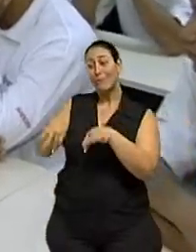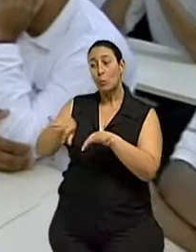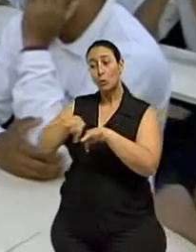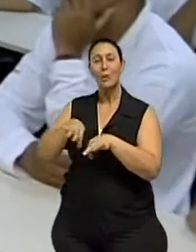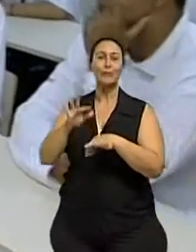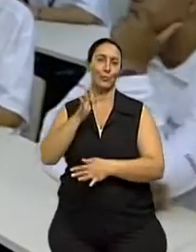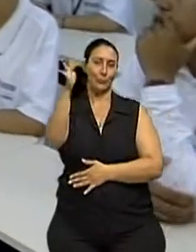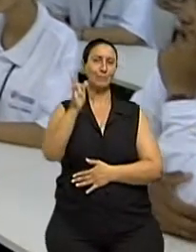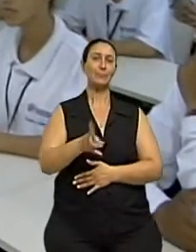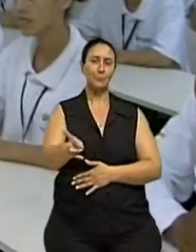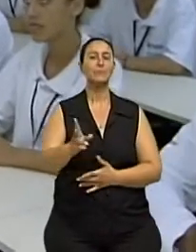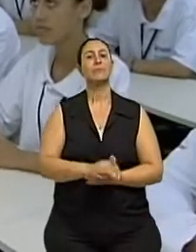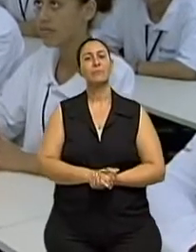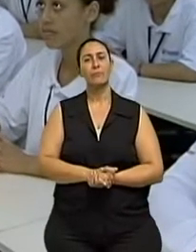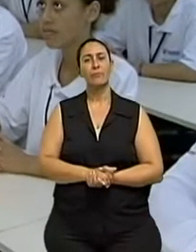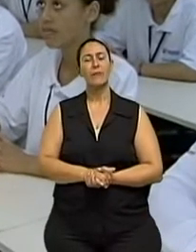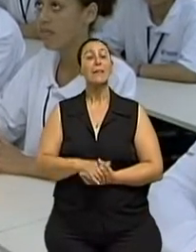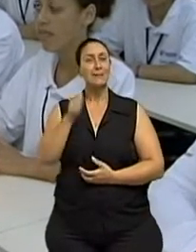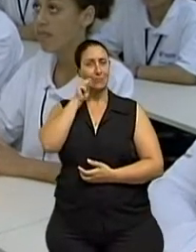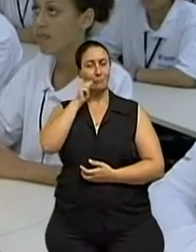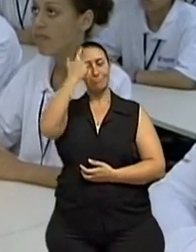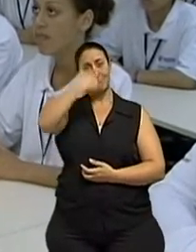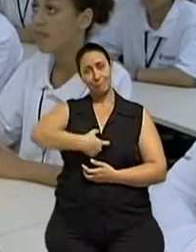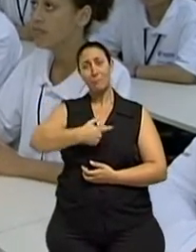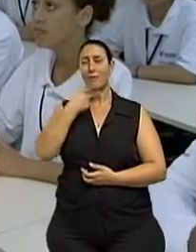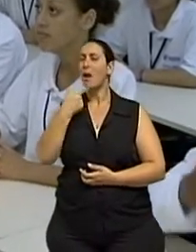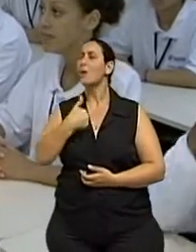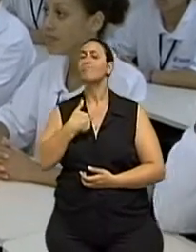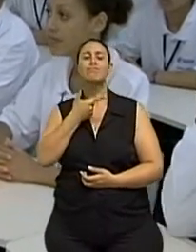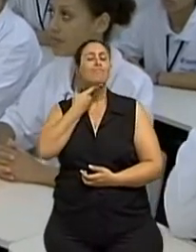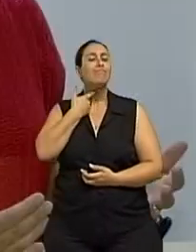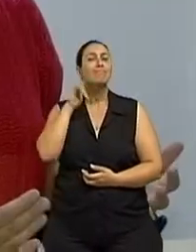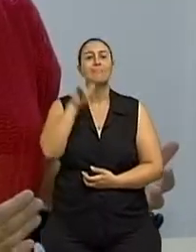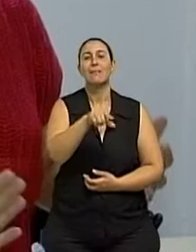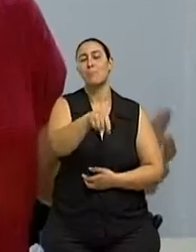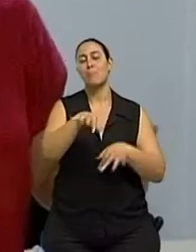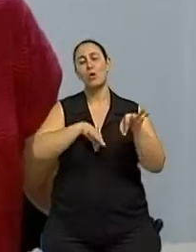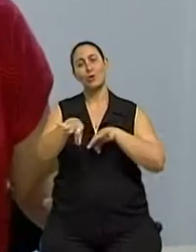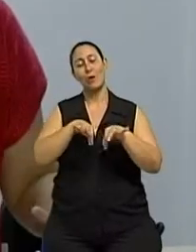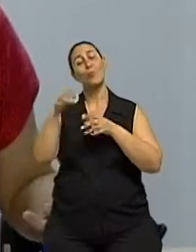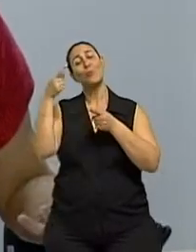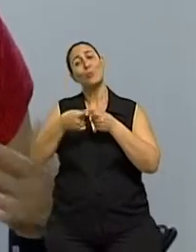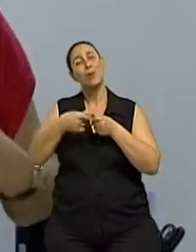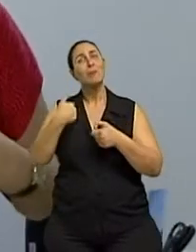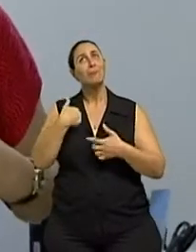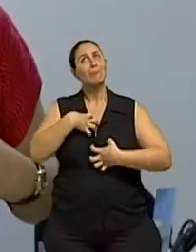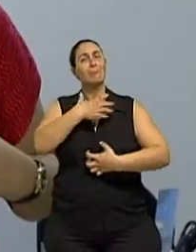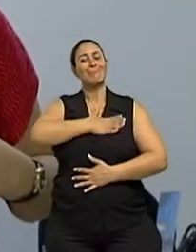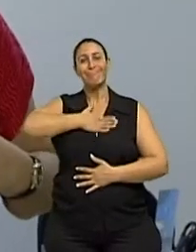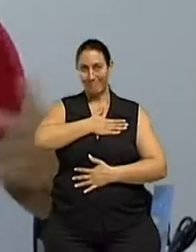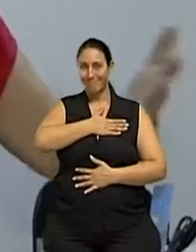Enilda conta que se deixou envolver pelo projeto. Diz que tem alegria e se sente realizada em ser